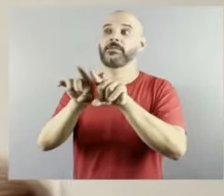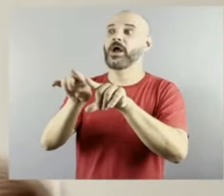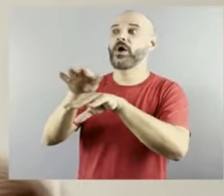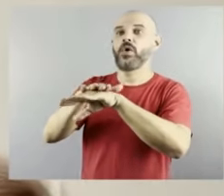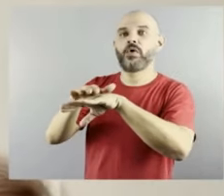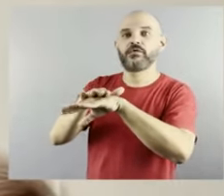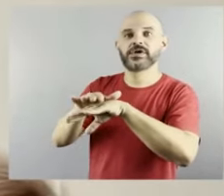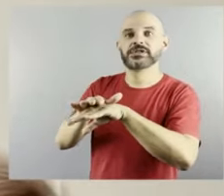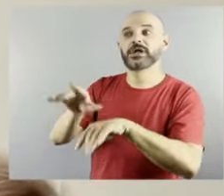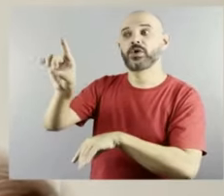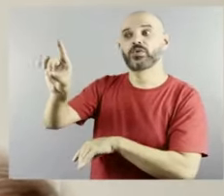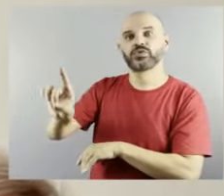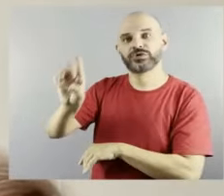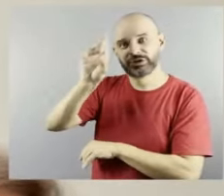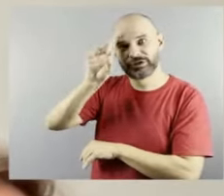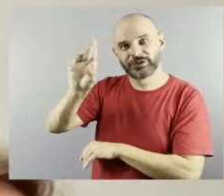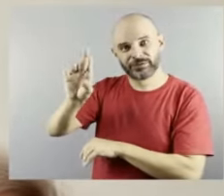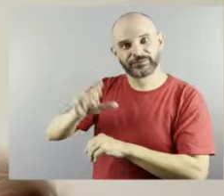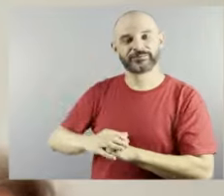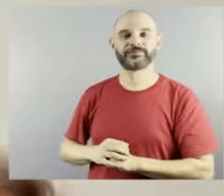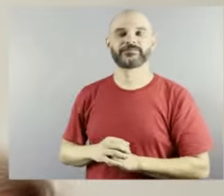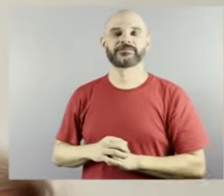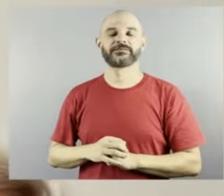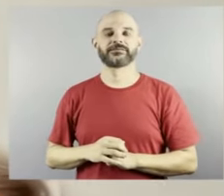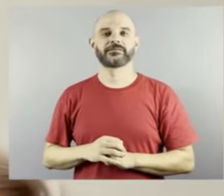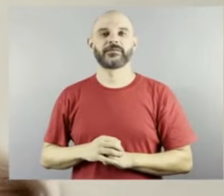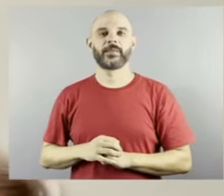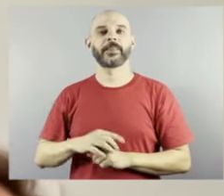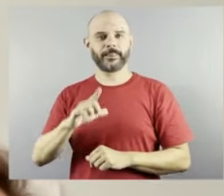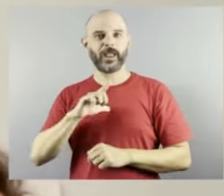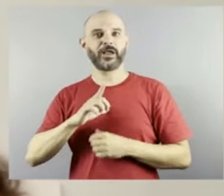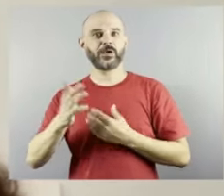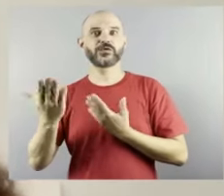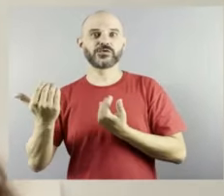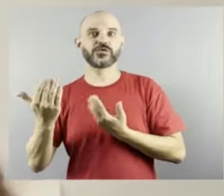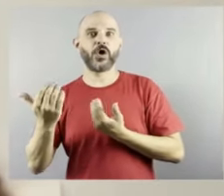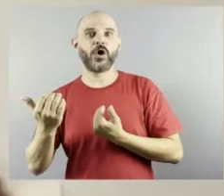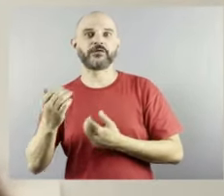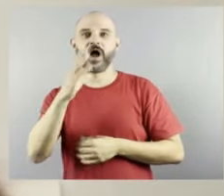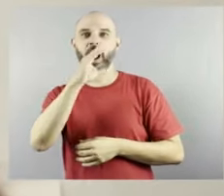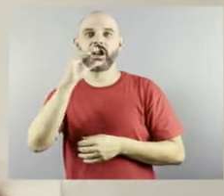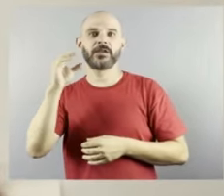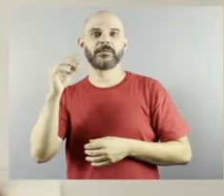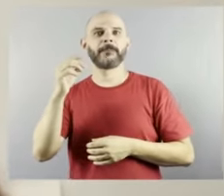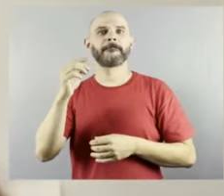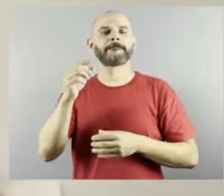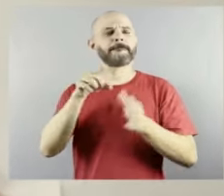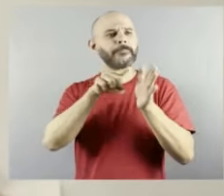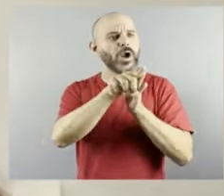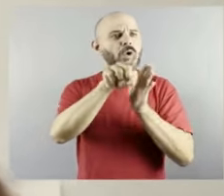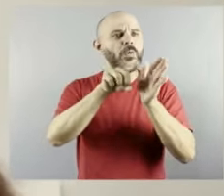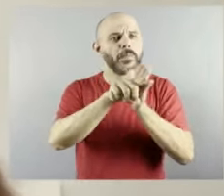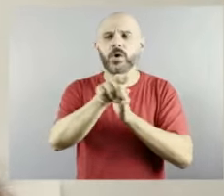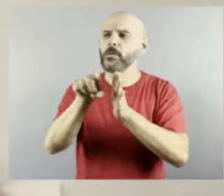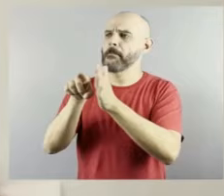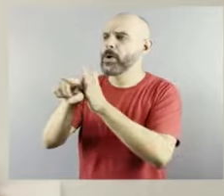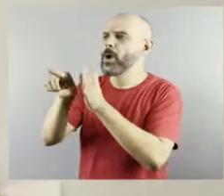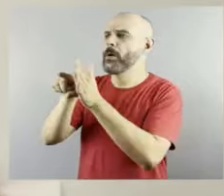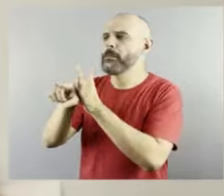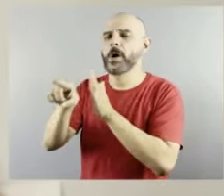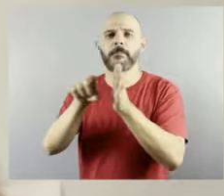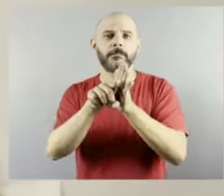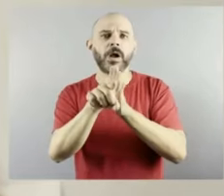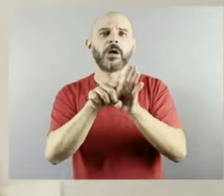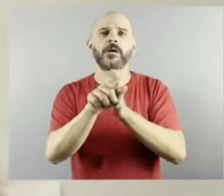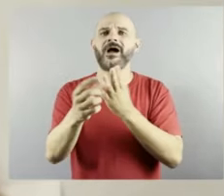jovens, adolescentes faziam perguntas muito coerentes e queriam saber como tinha sido a produção e é bonito